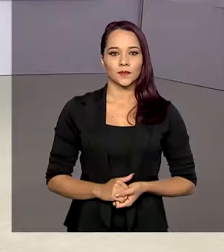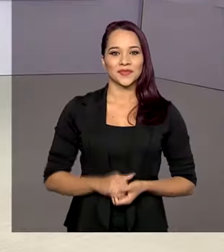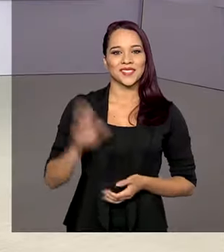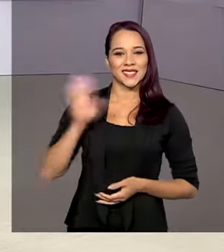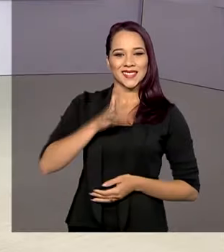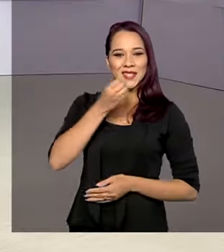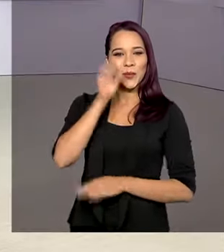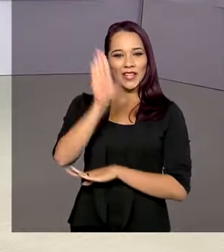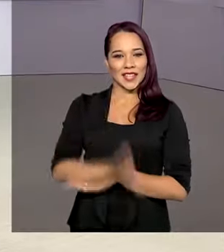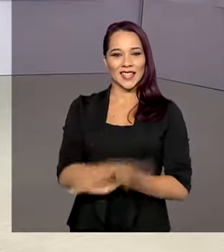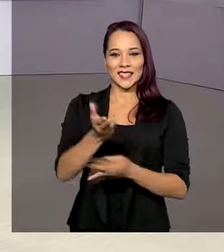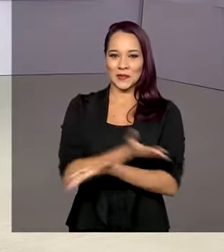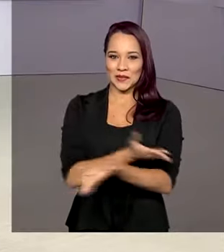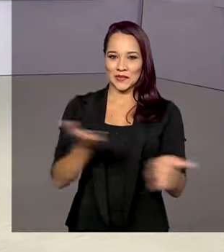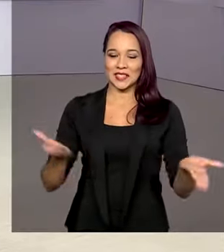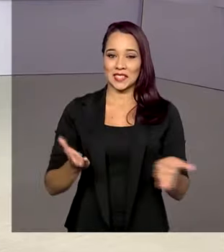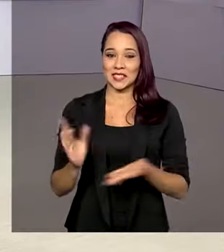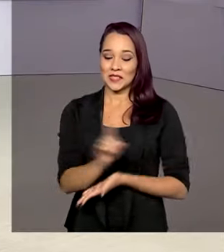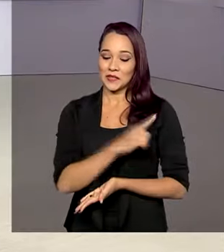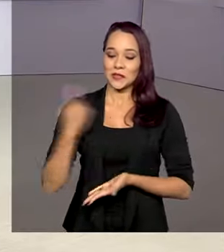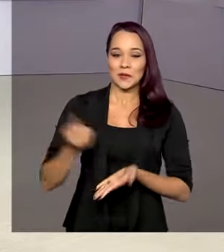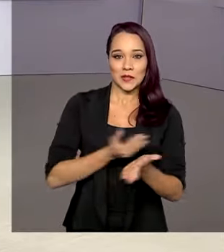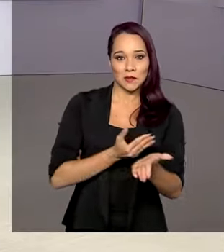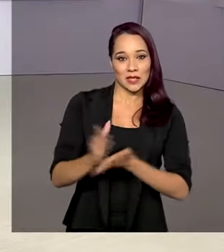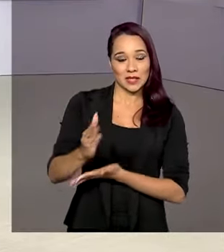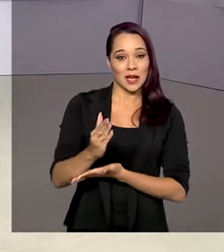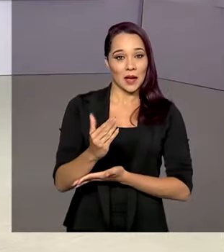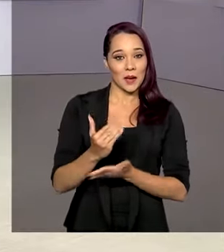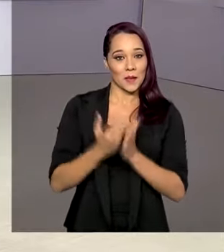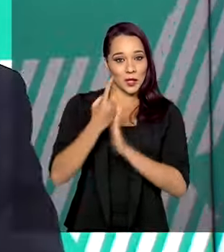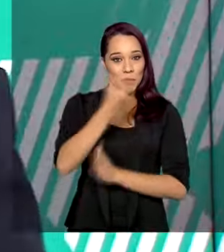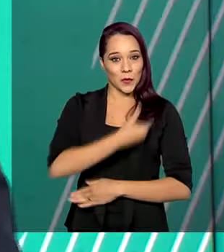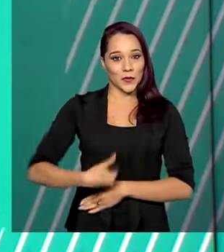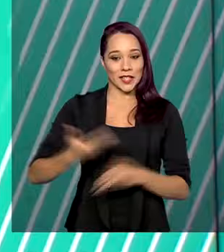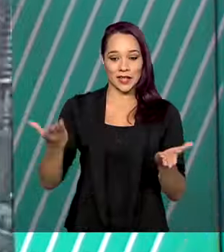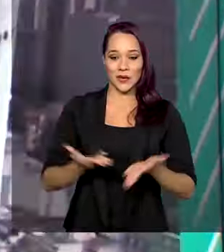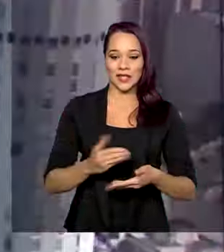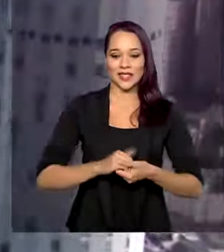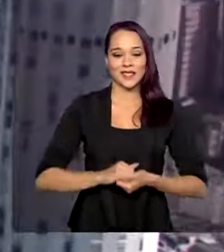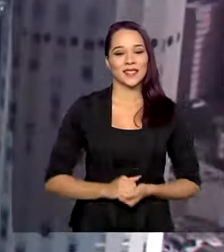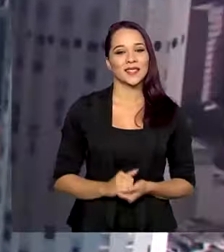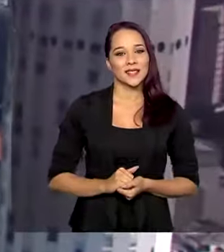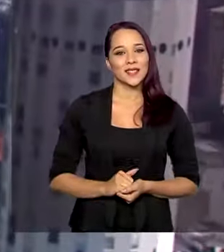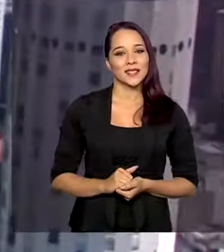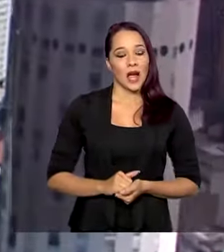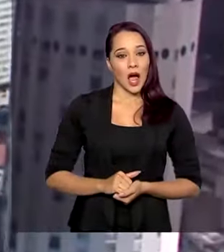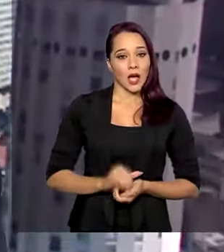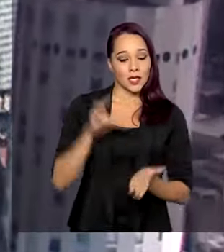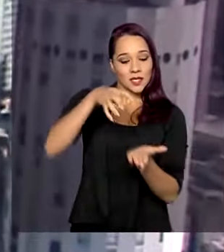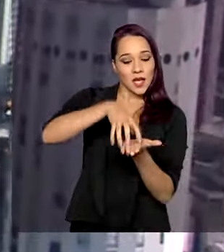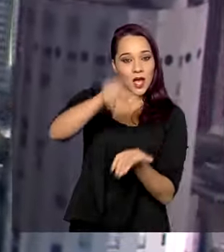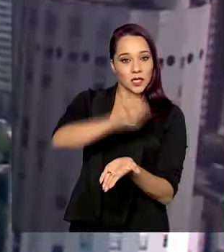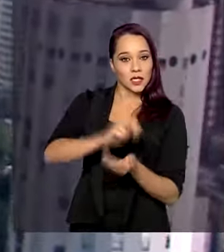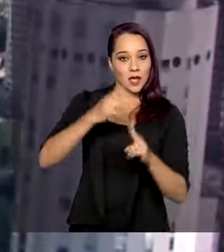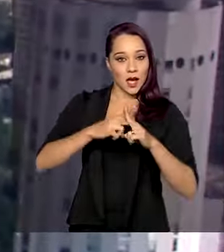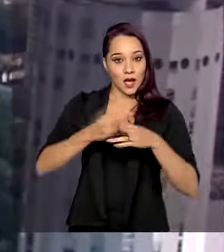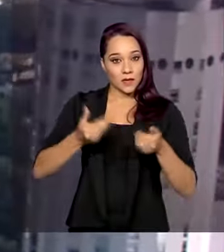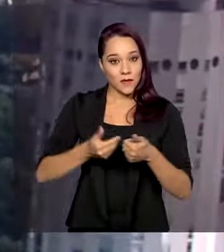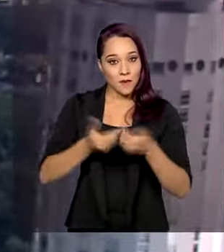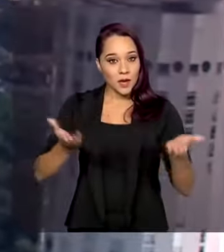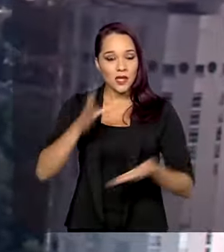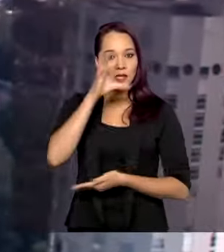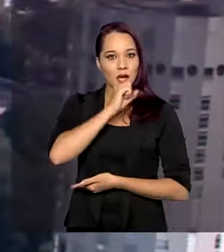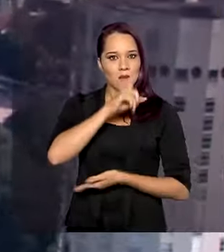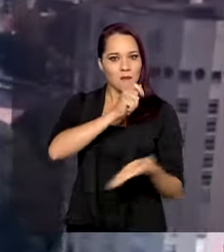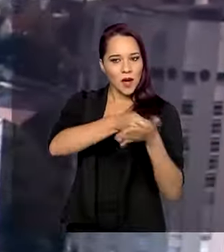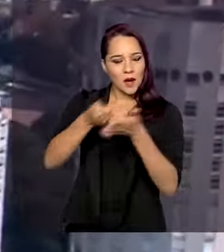Olá, boa tarde para você. Estamos no ar com mais um Governo Agora. As agências da Caixa vão abrir neste sábado para o